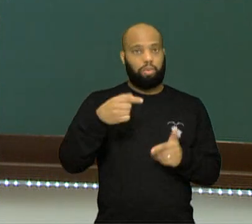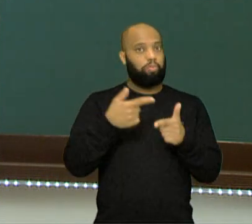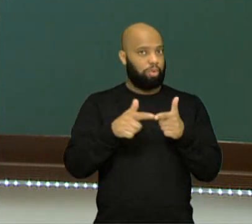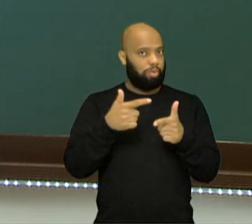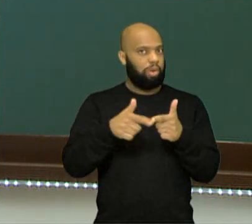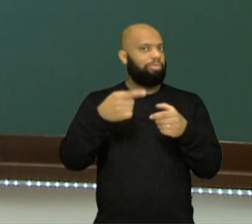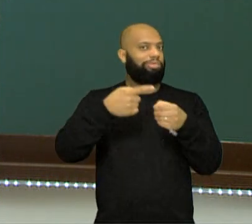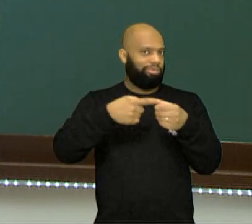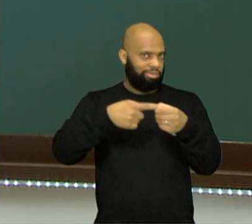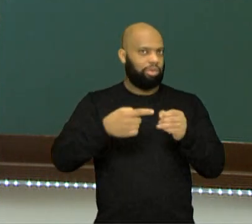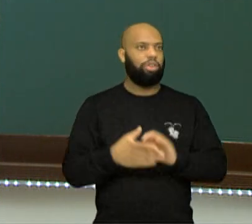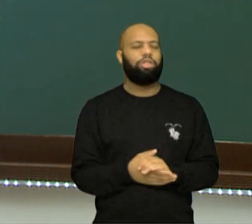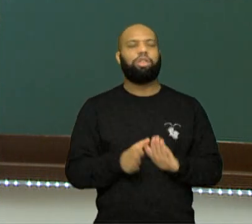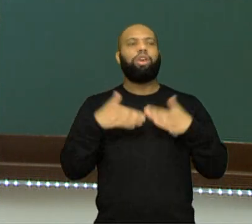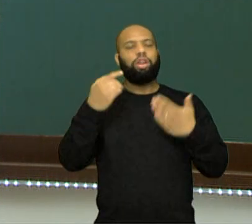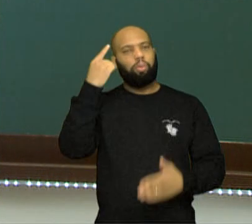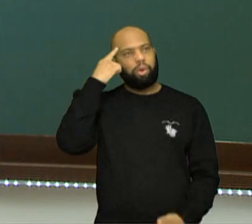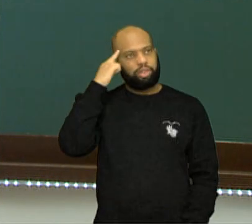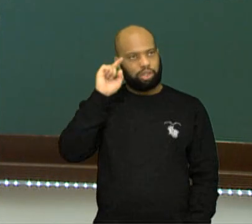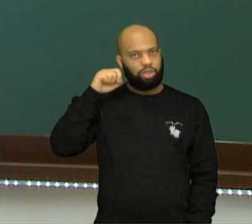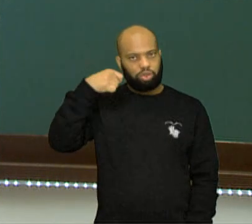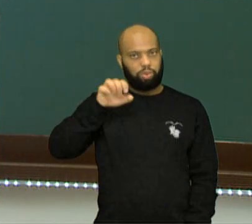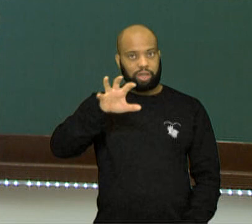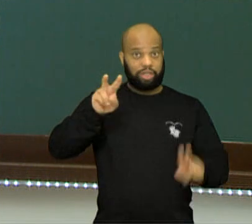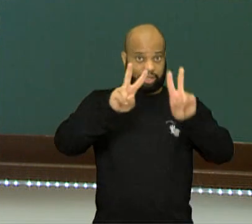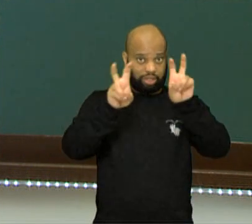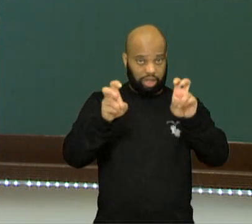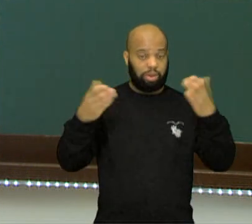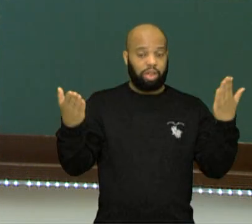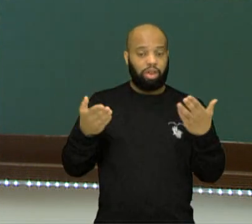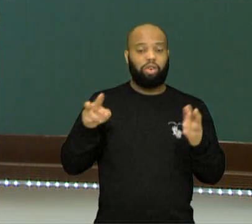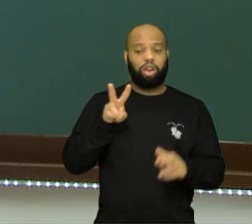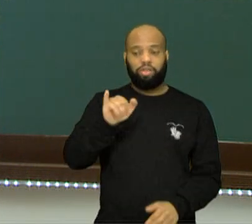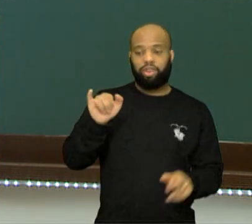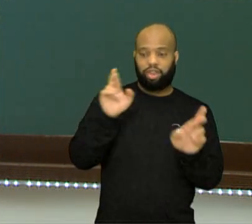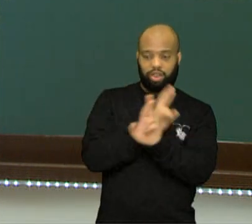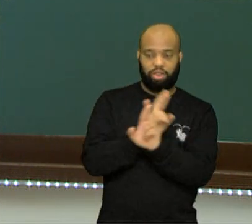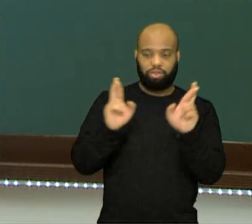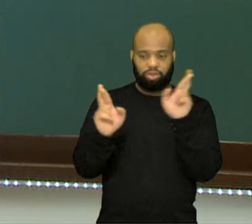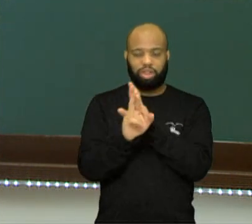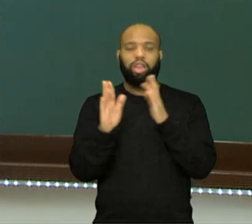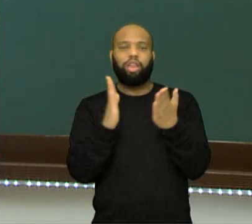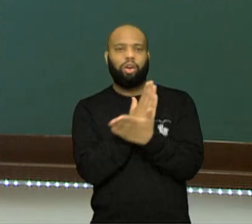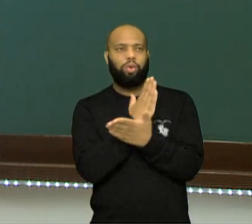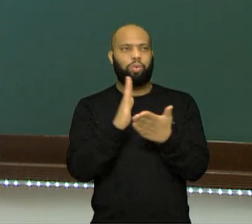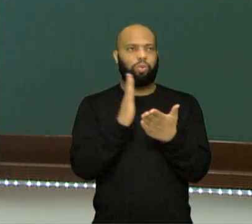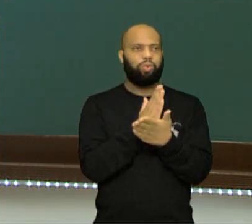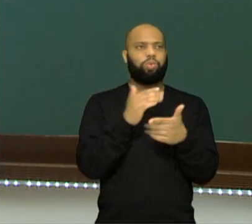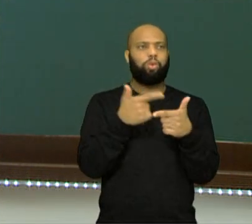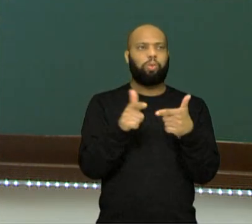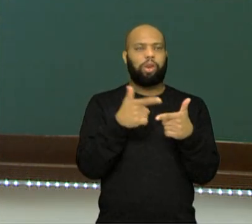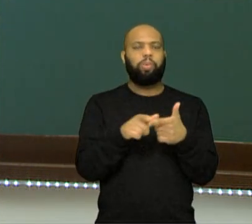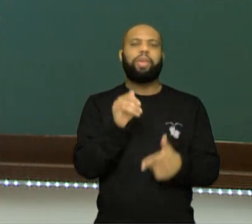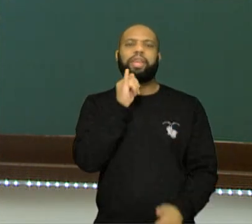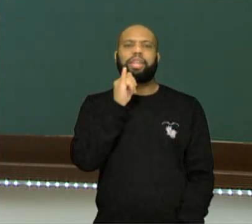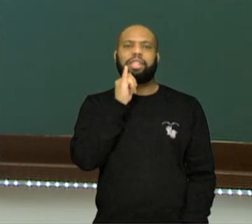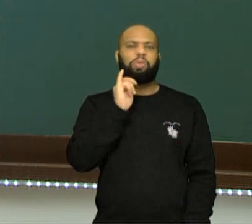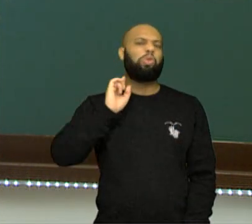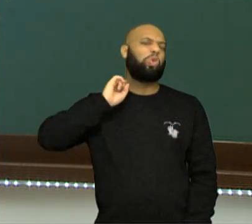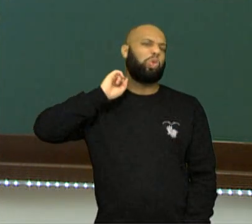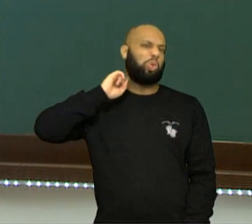ambientais urbanos. Então pensando nisso, a gente relaciona alguns desses problemas. poluição